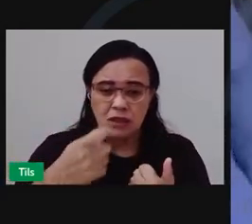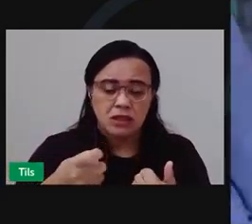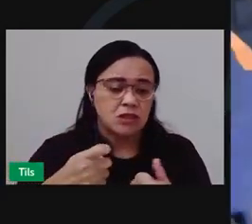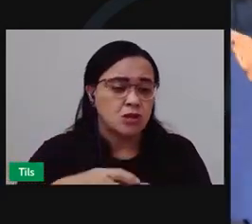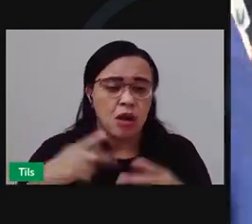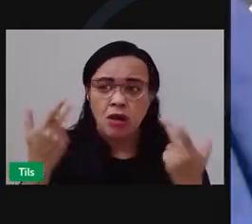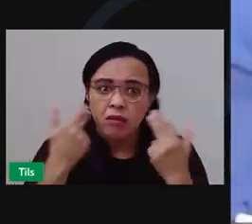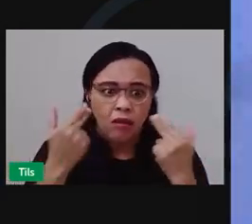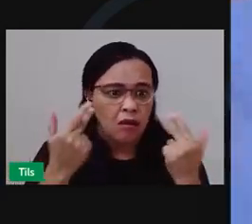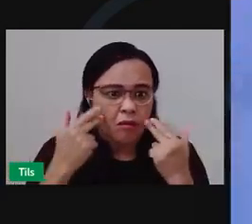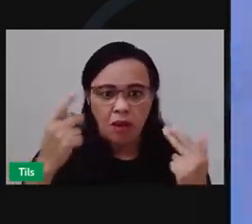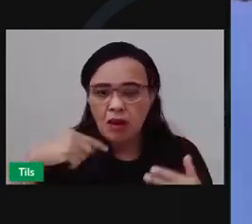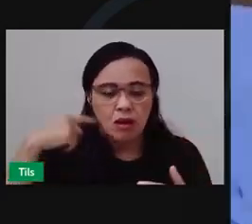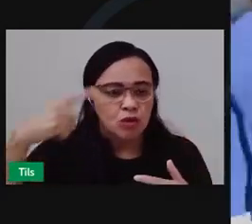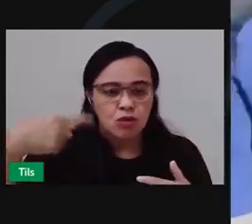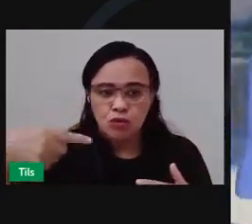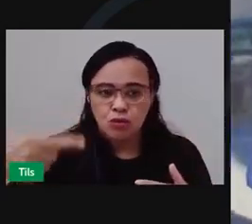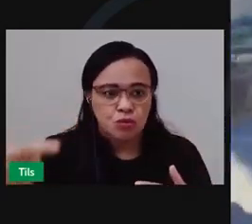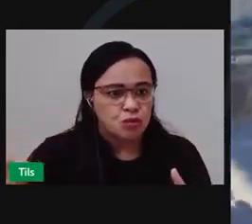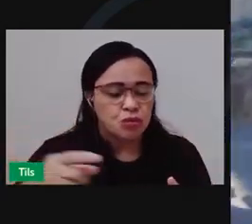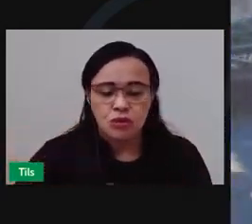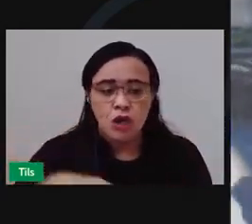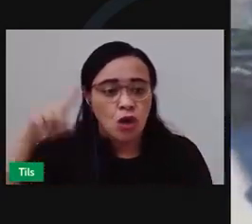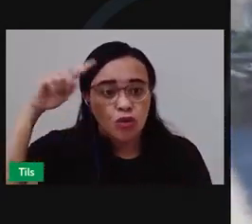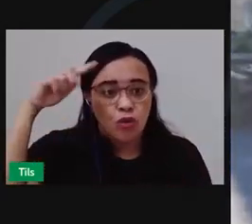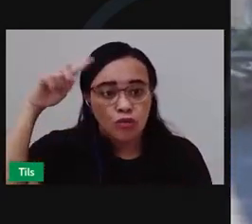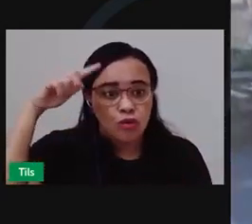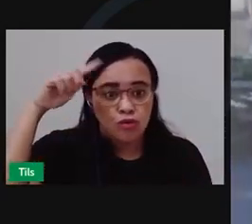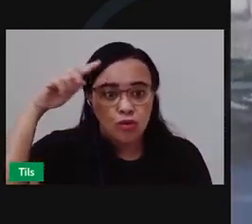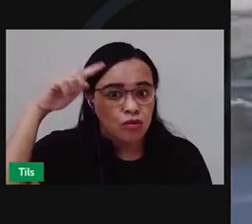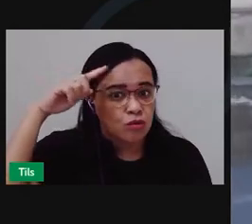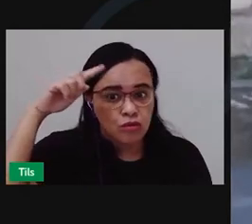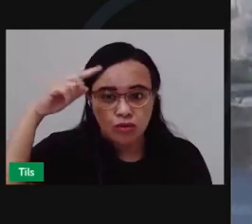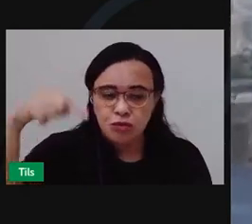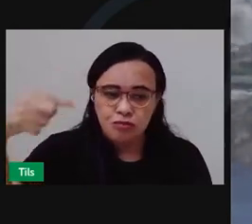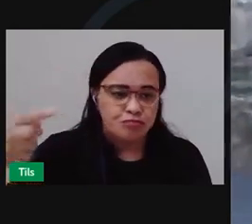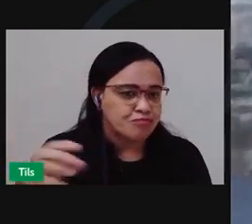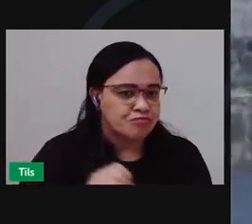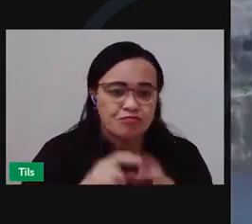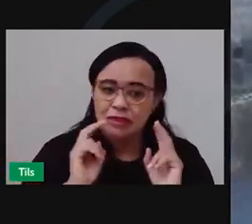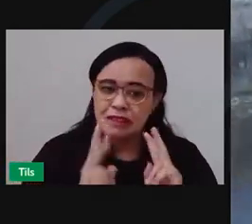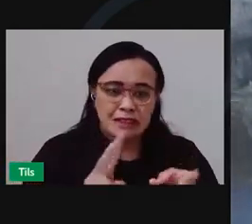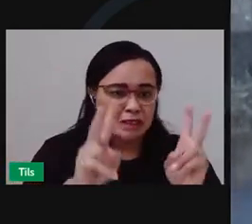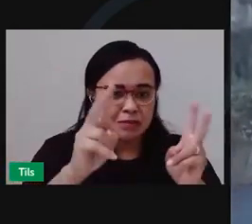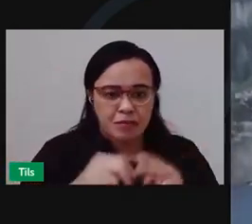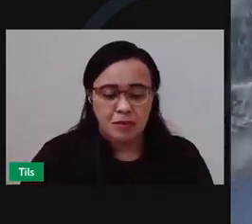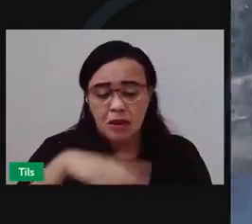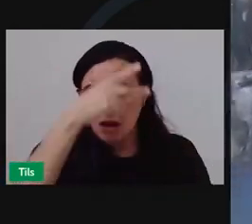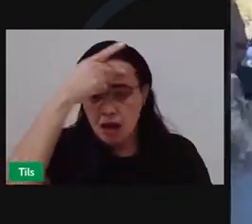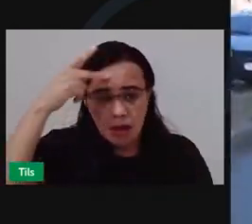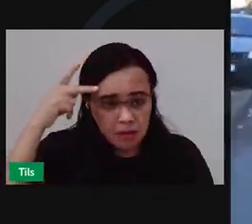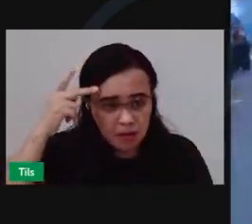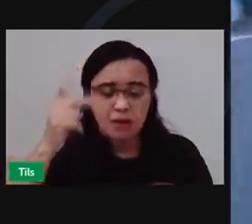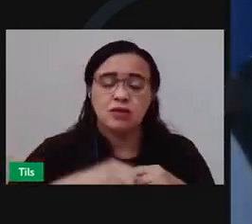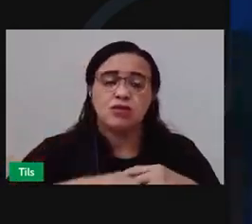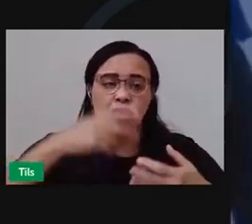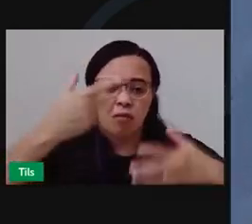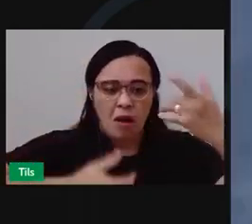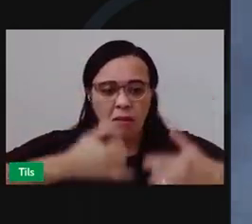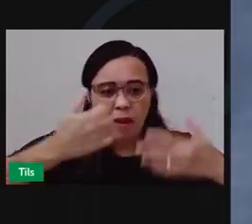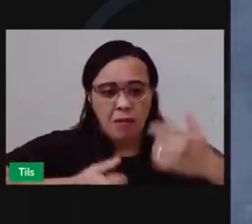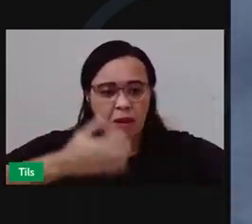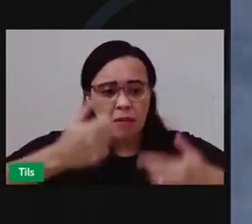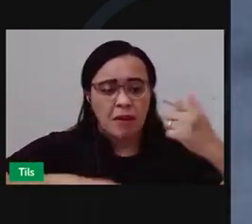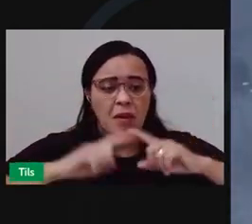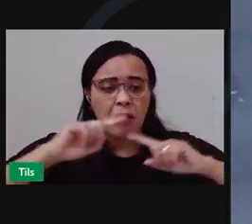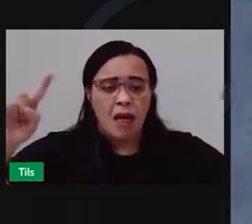que mora por aqui, pessoal que circula aqui no bairro de Santa Mônica. Tem algumas pessoas que estão aqui exatamente para falar com a gente. Moradores